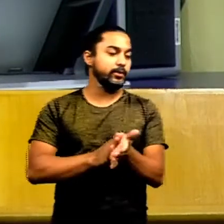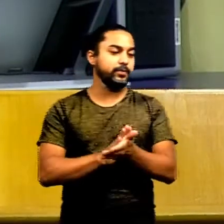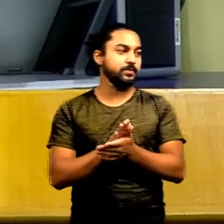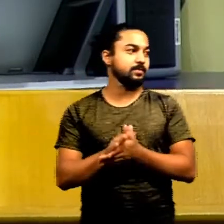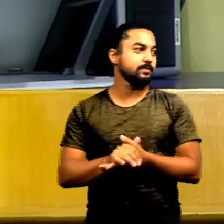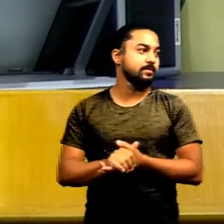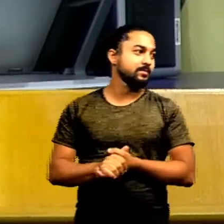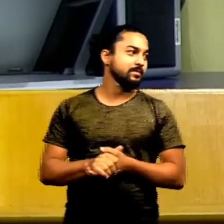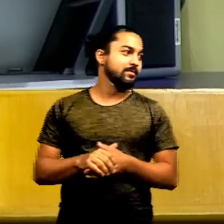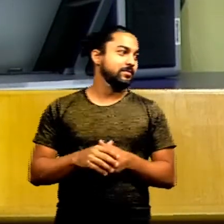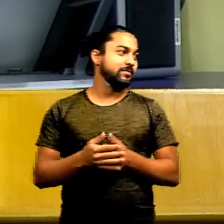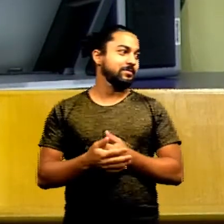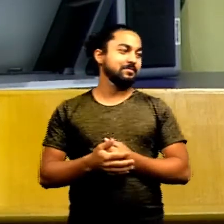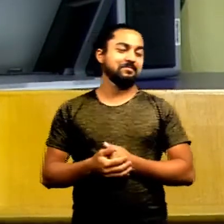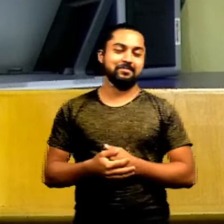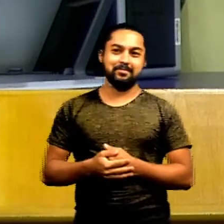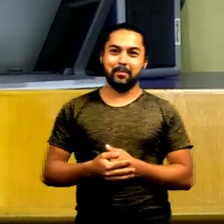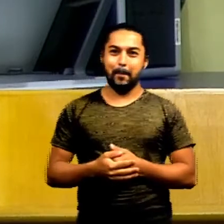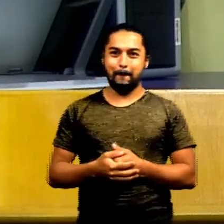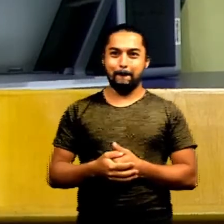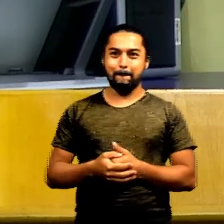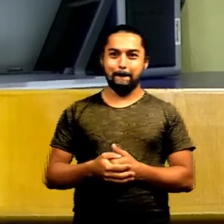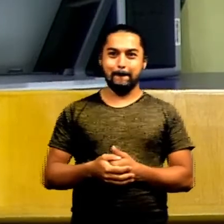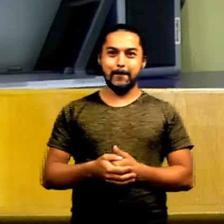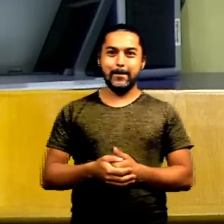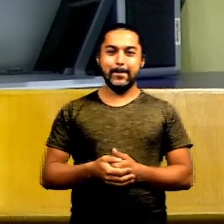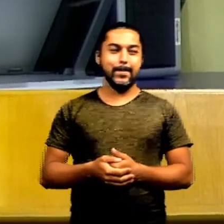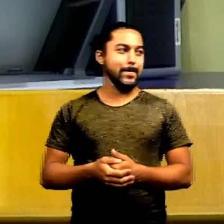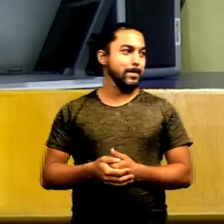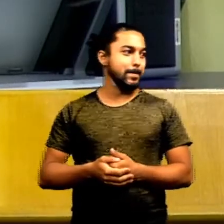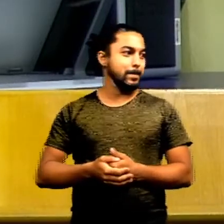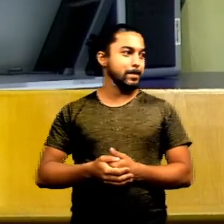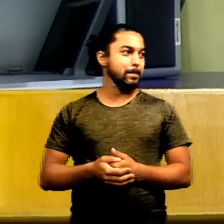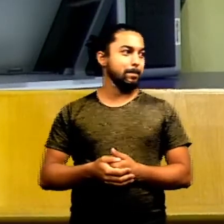som para o vereador Milton na minha cadeira com muita honra